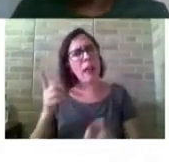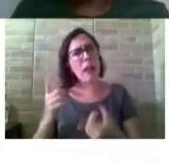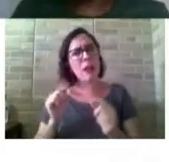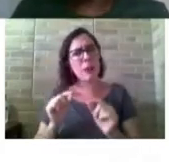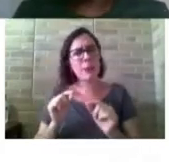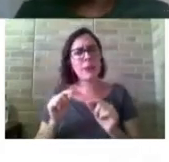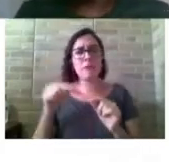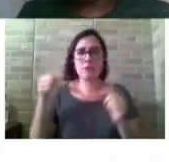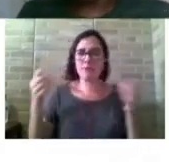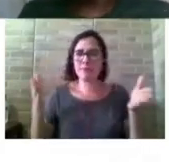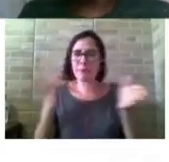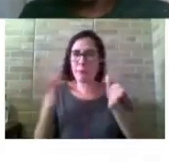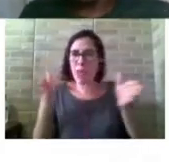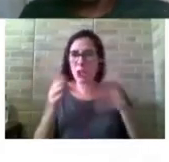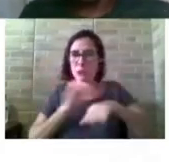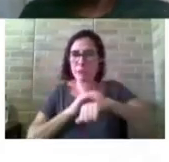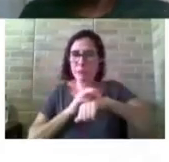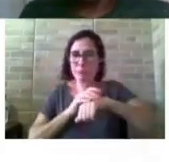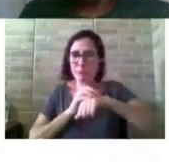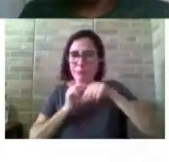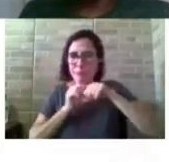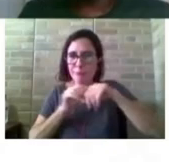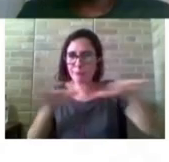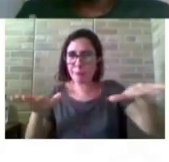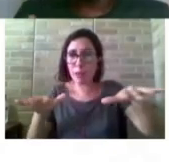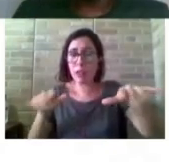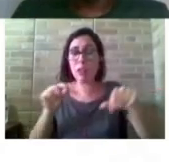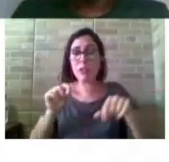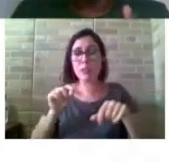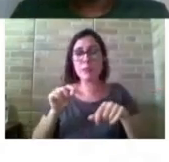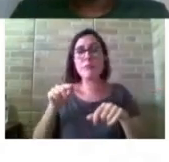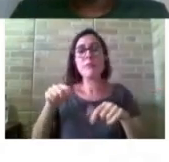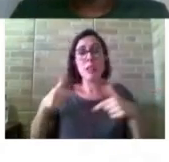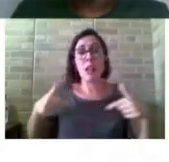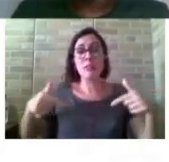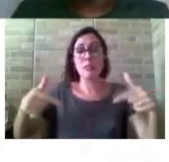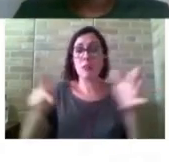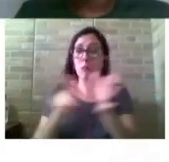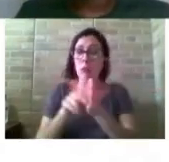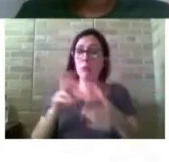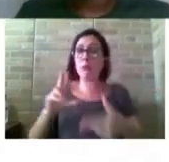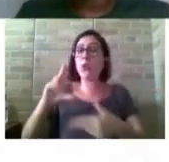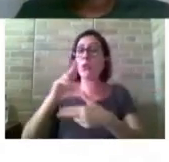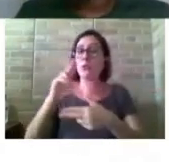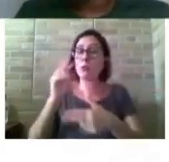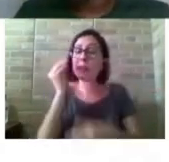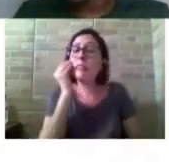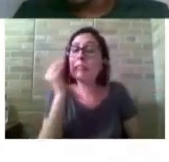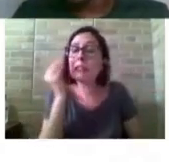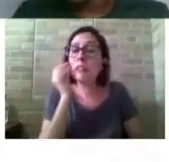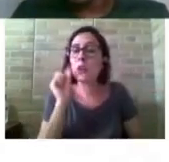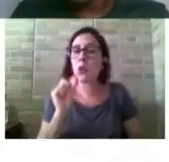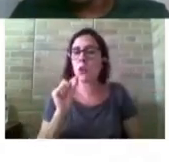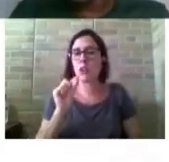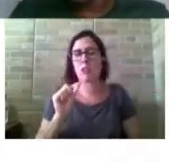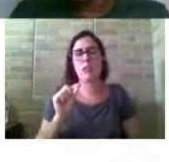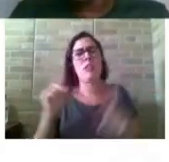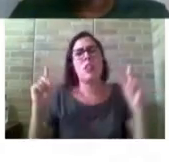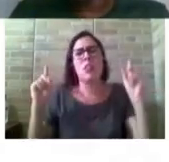muitas ações foram feitas pela UFBA com propósito de mitigar essas dificuldades.